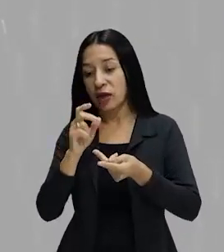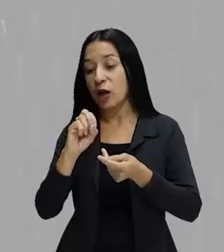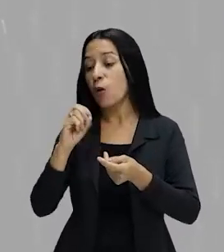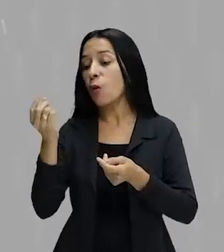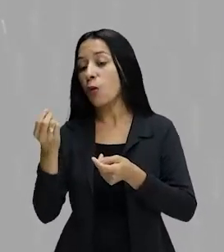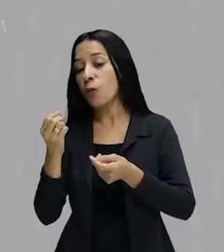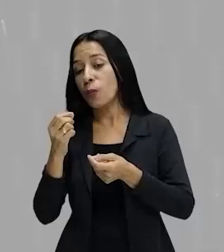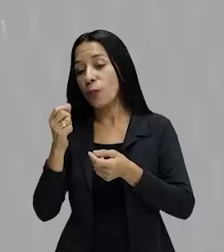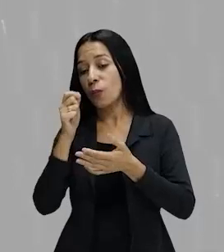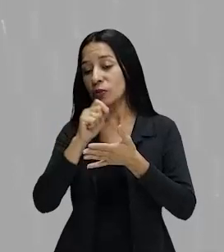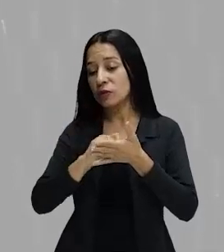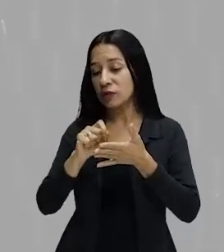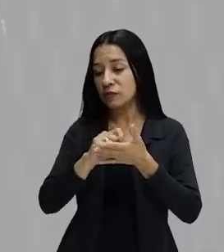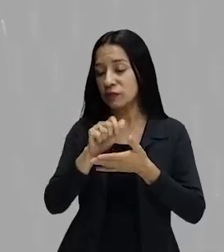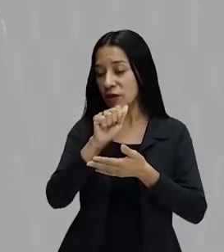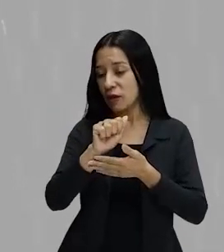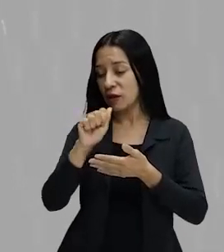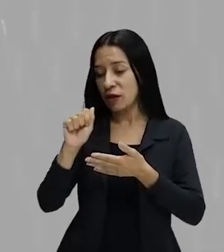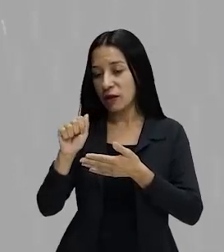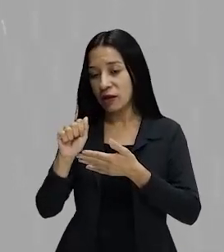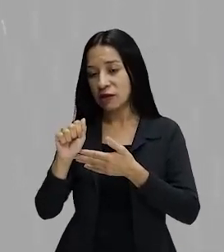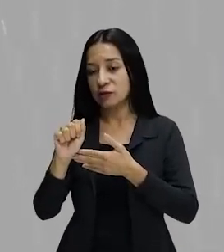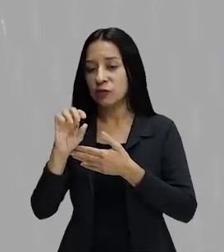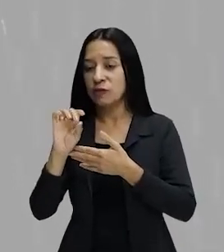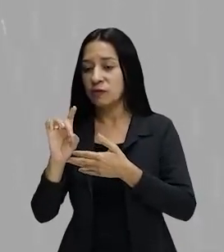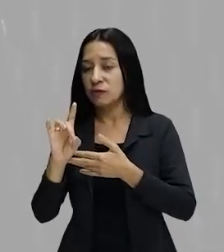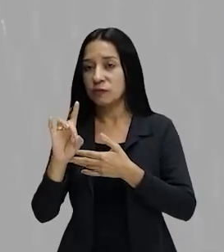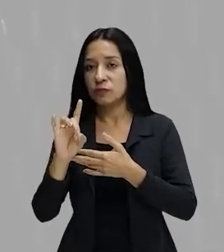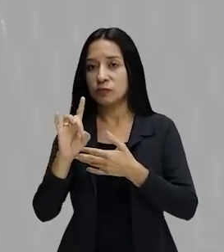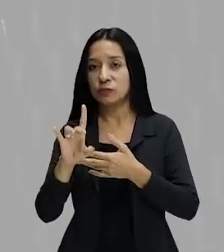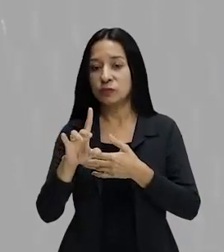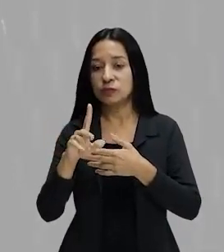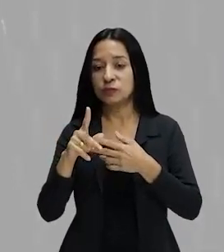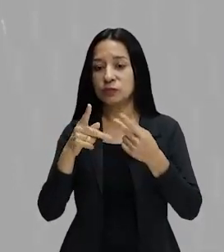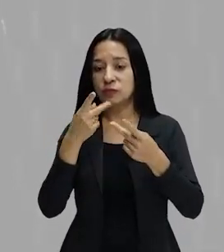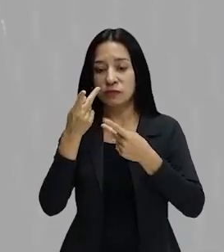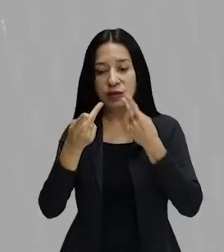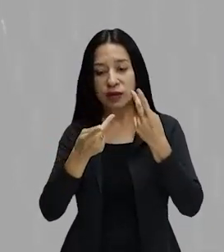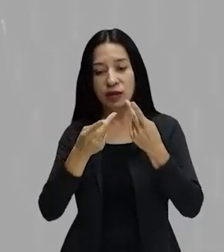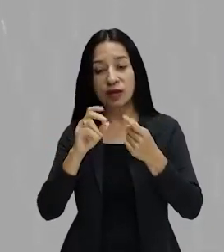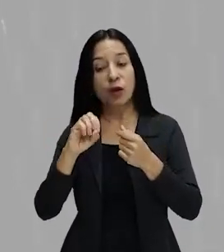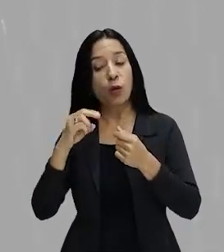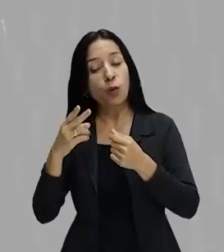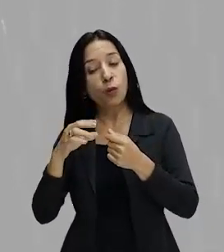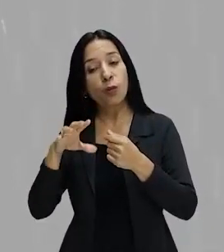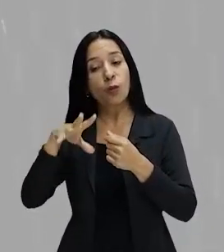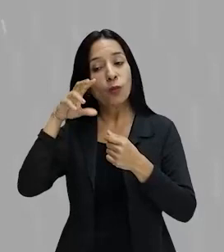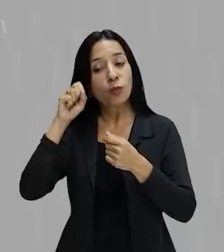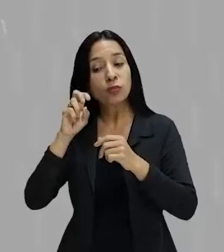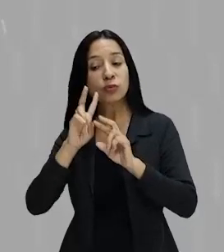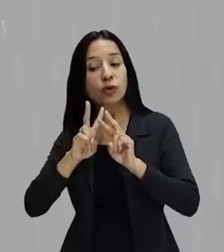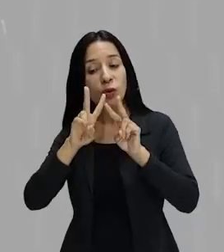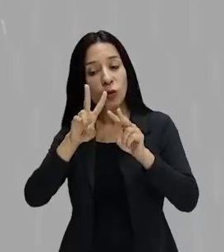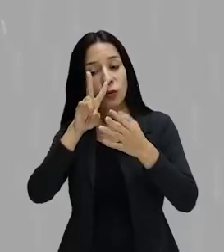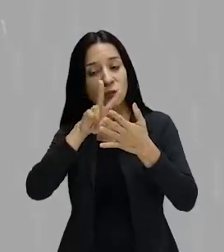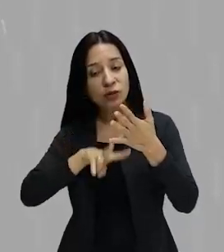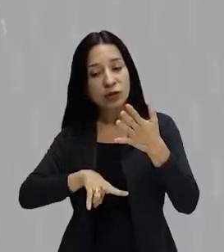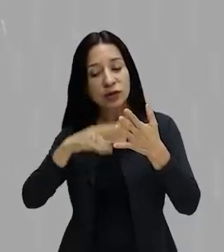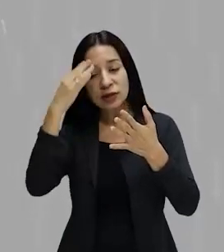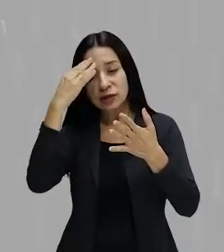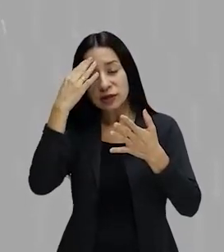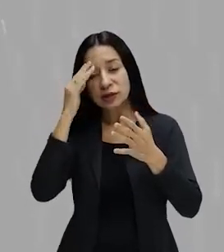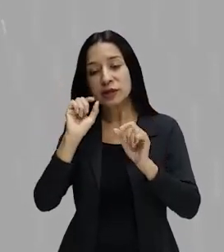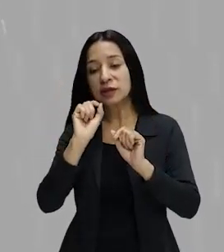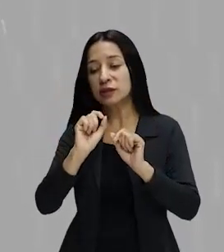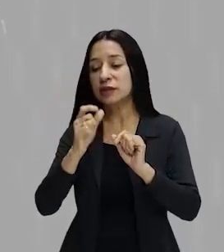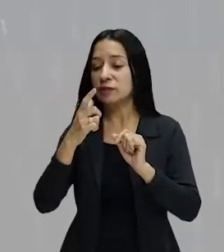A com um pouquinho de ênfase para que quem nos ouça entenda que nós estamos falando de um A craseado. Então, indica a fusão de